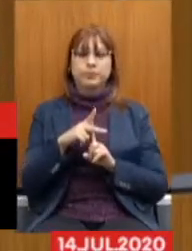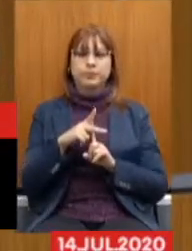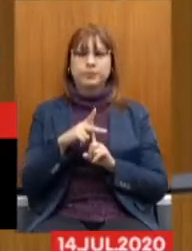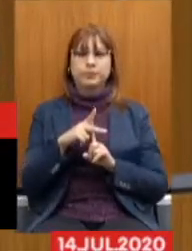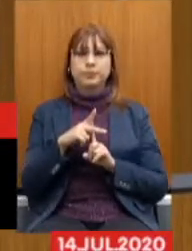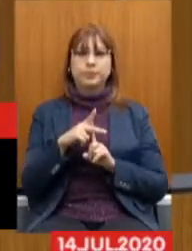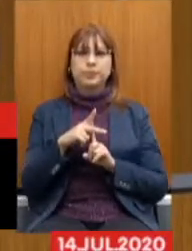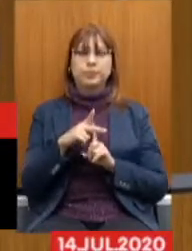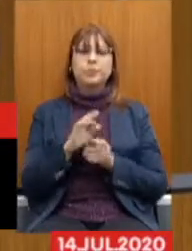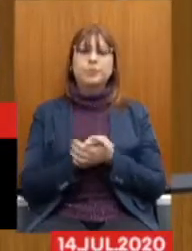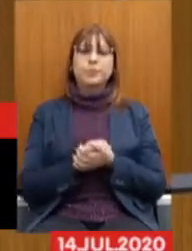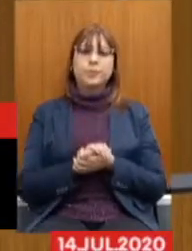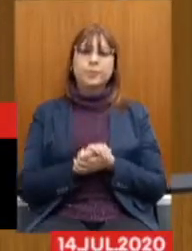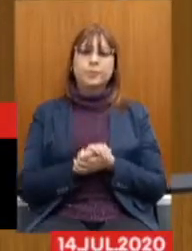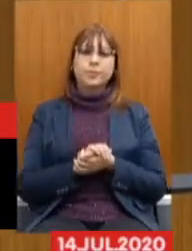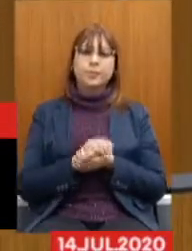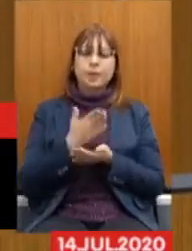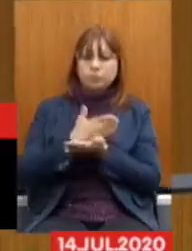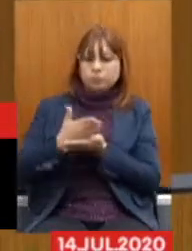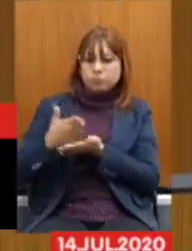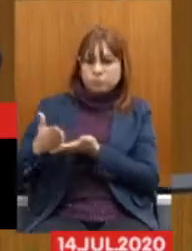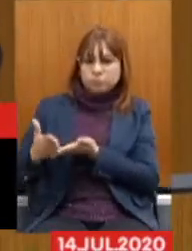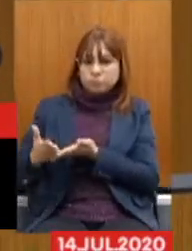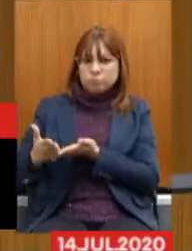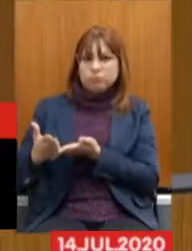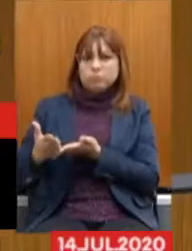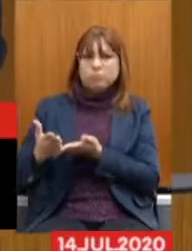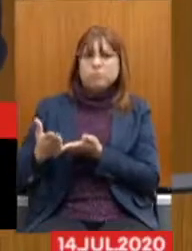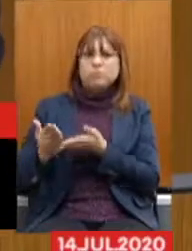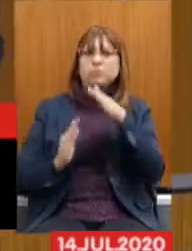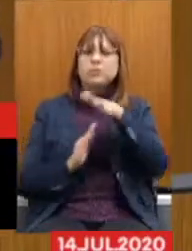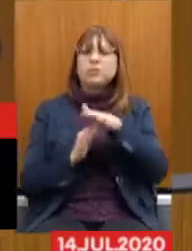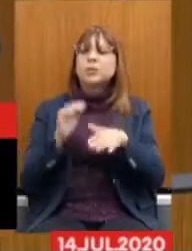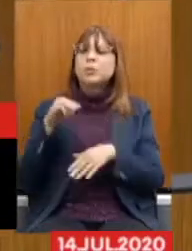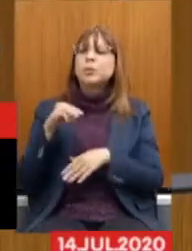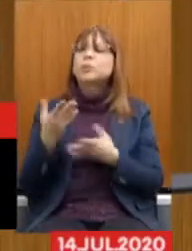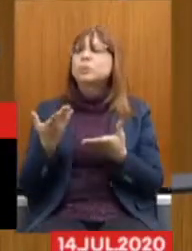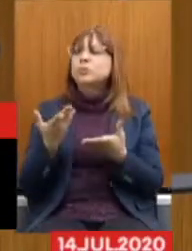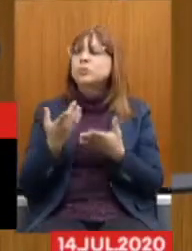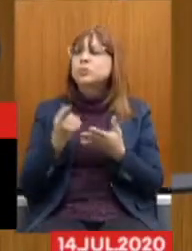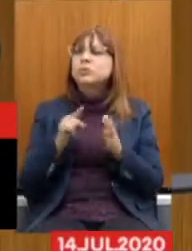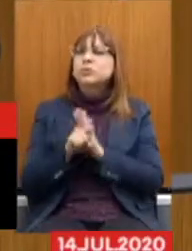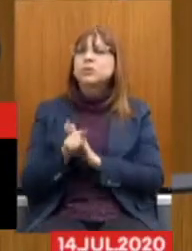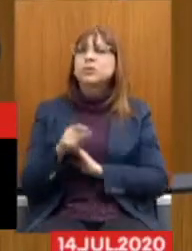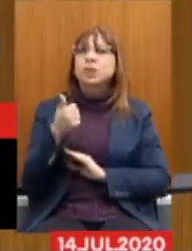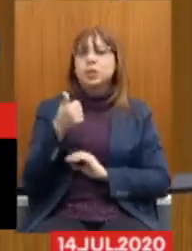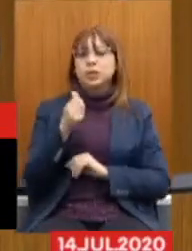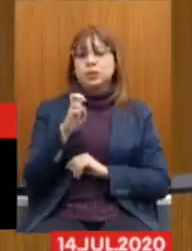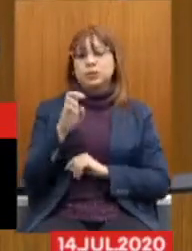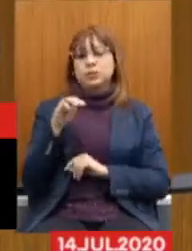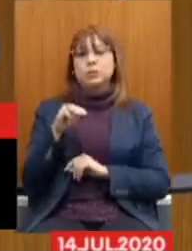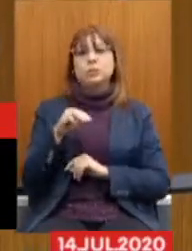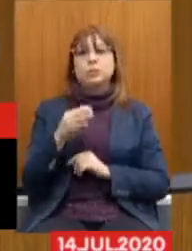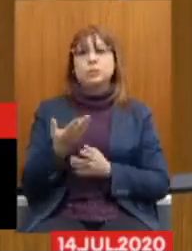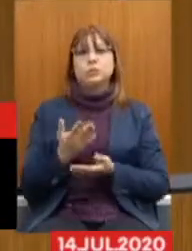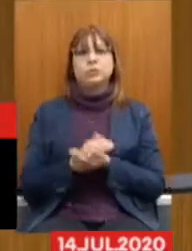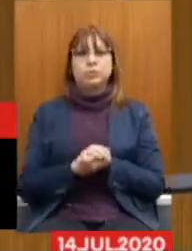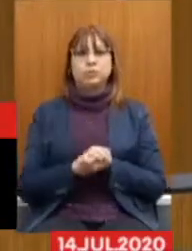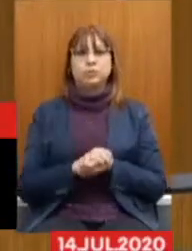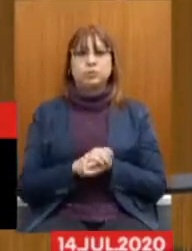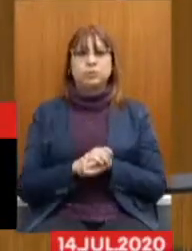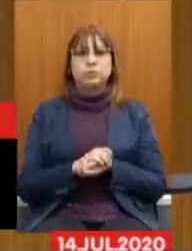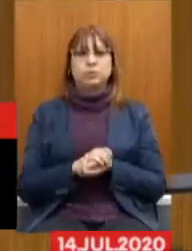escalonada. Nós vamos ter quantos minutos aqui, por gentileza? 15 minutos. 15 minutos, certo,